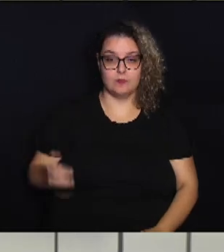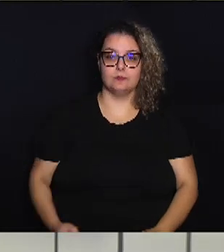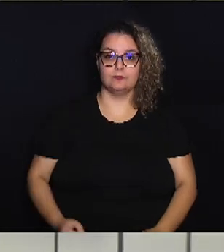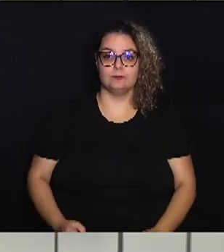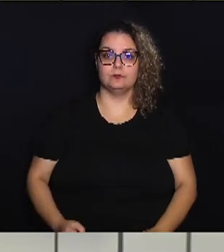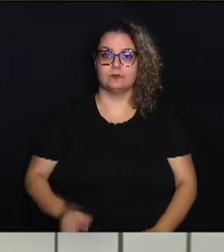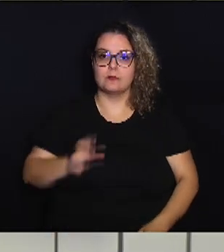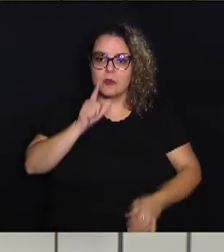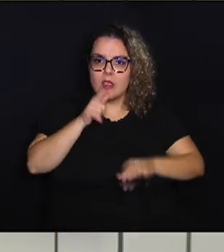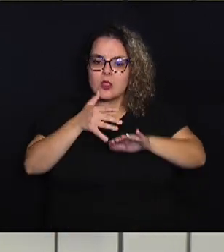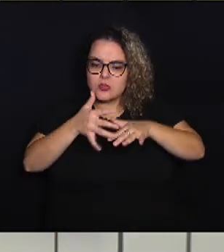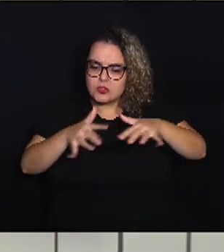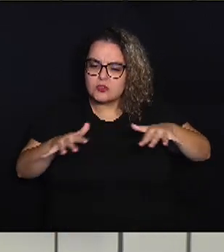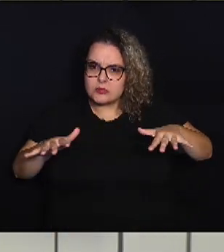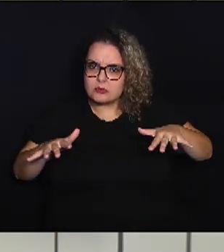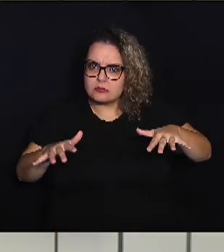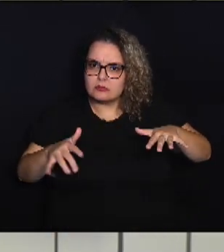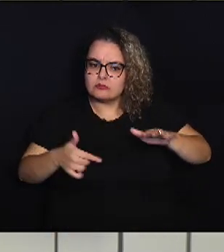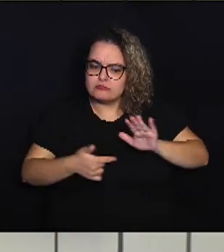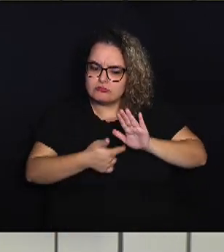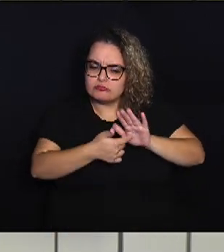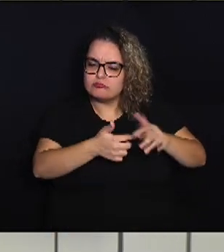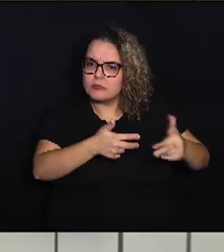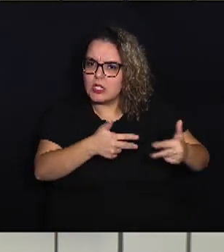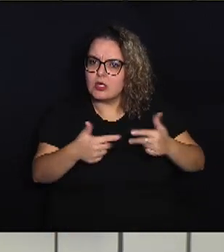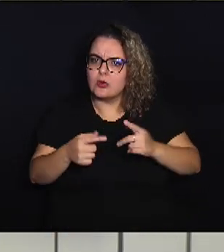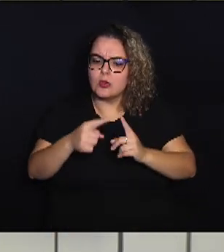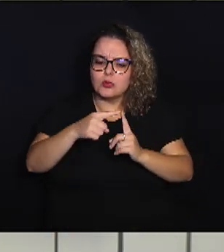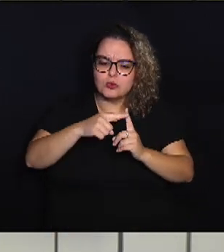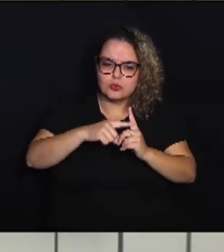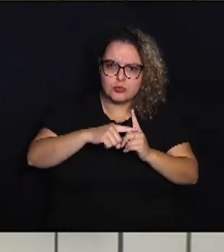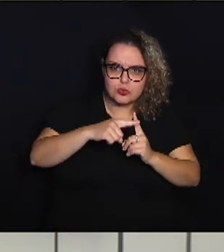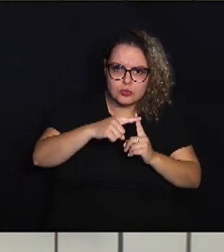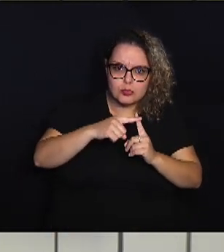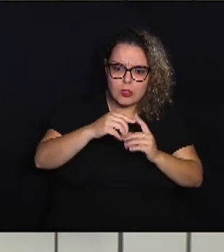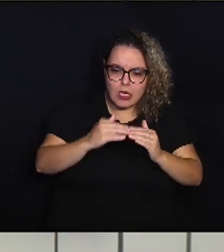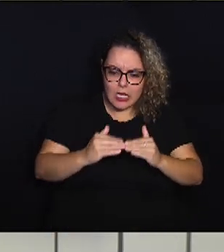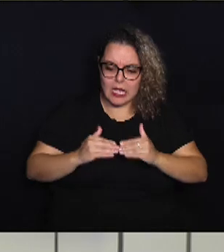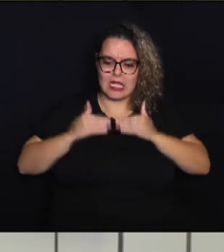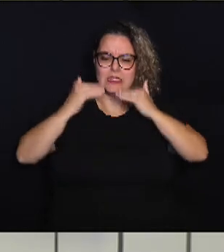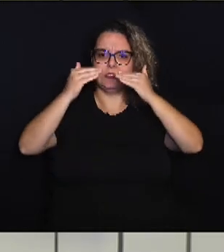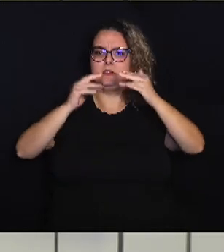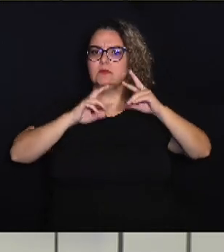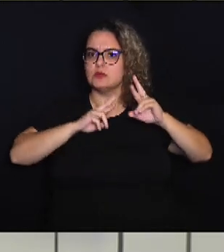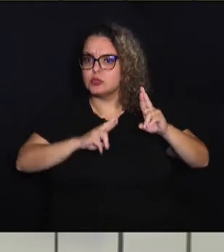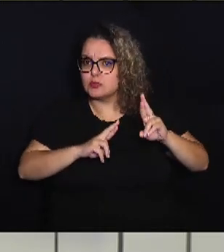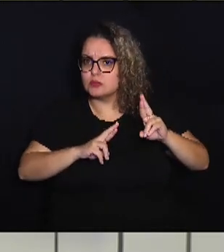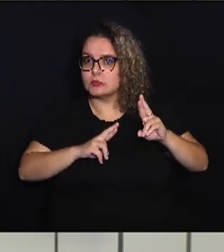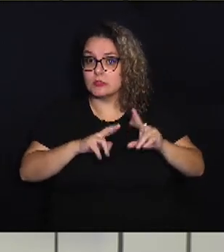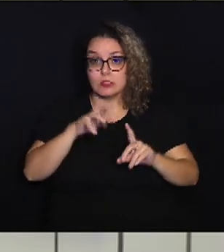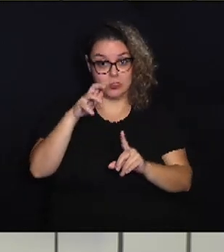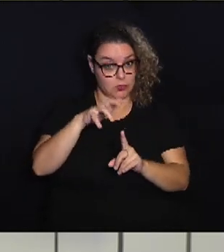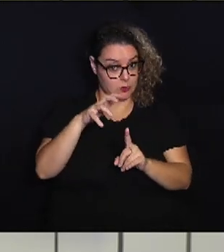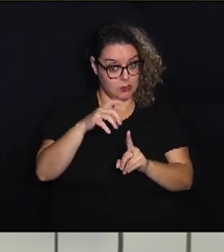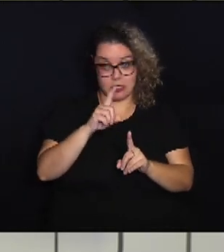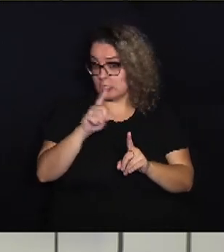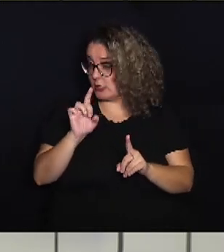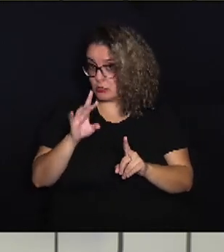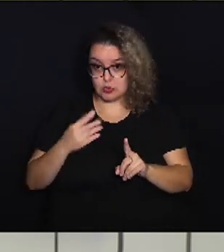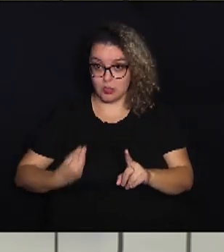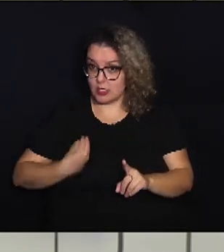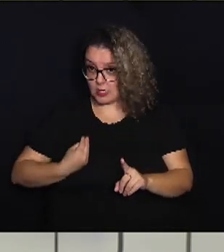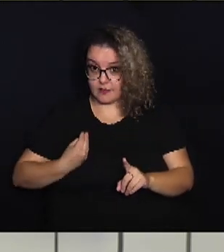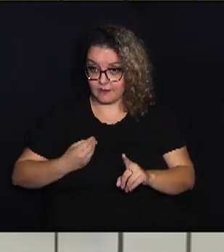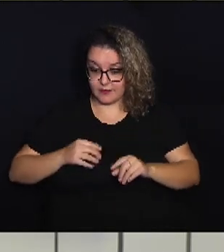oceanos têm apresentado padrões de temperatura acima do esperado. E isso impacta não só a vida marinha,